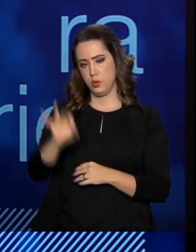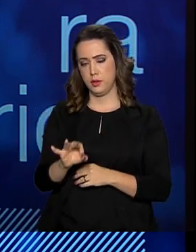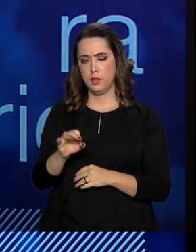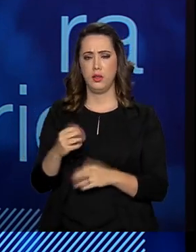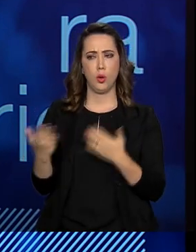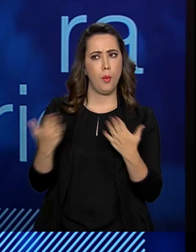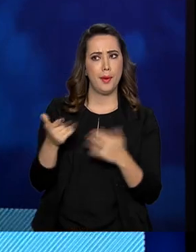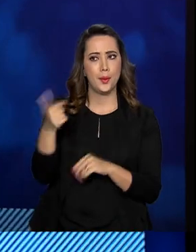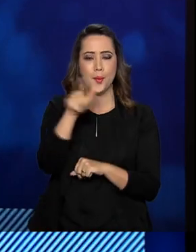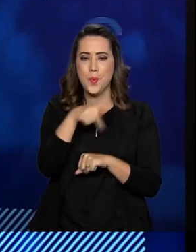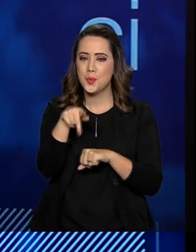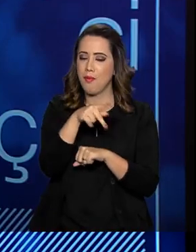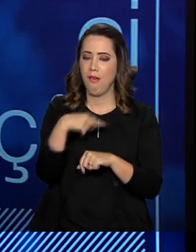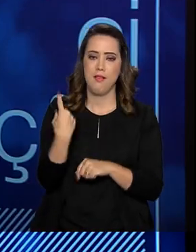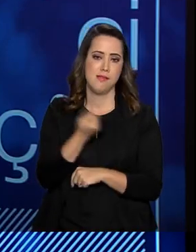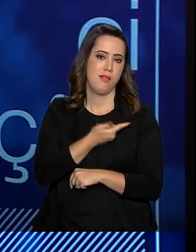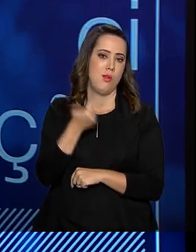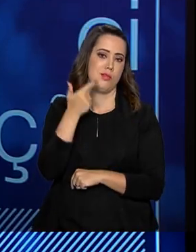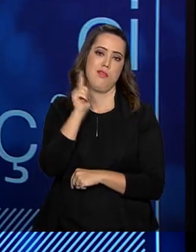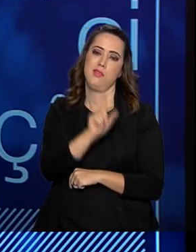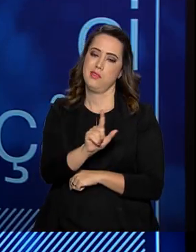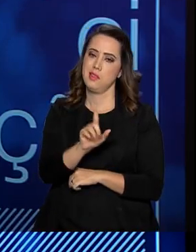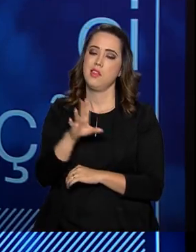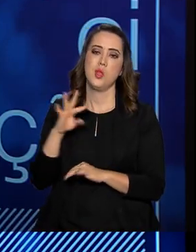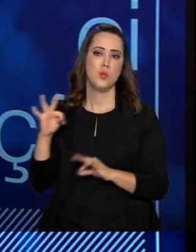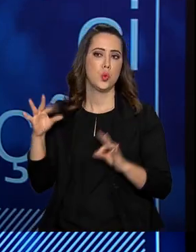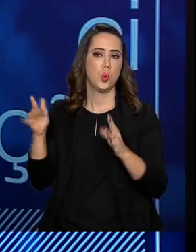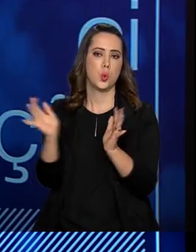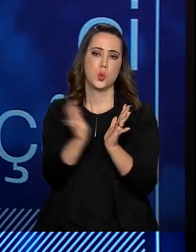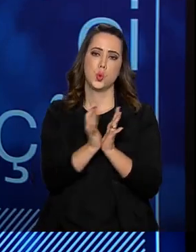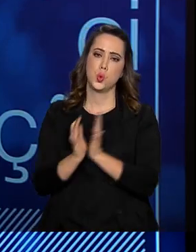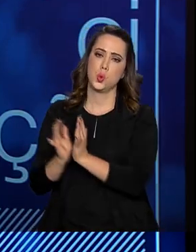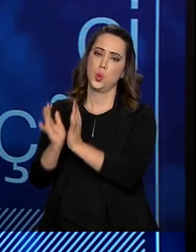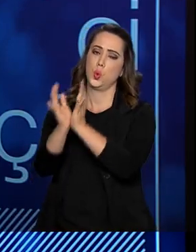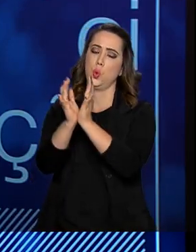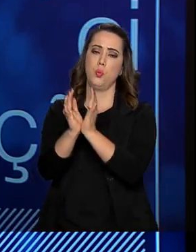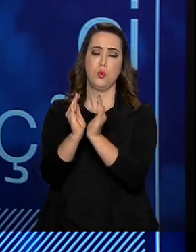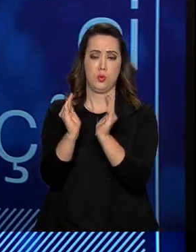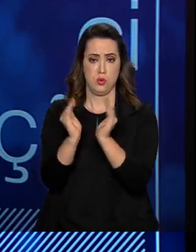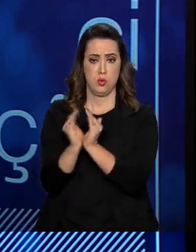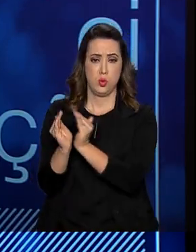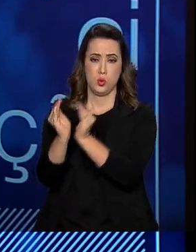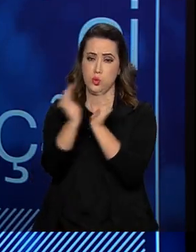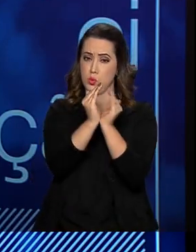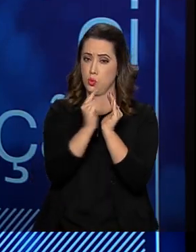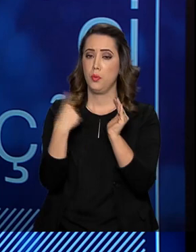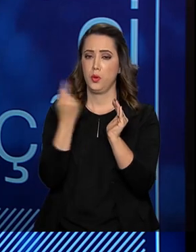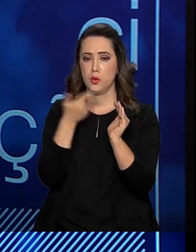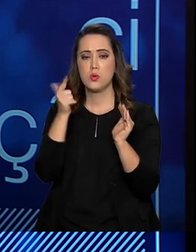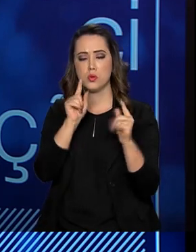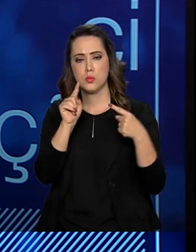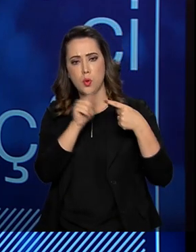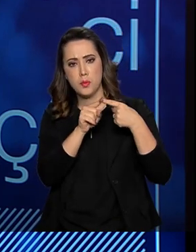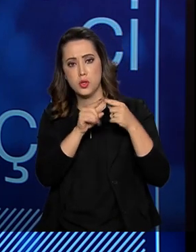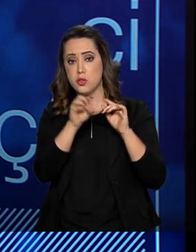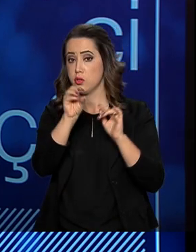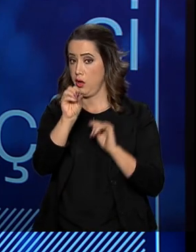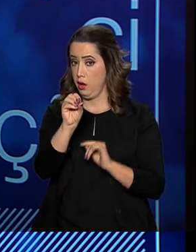com outros países, nós atingimos a cobertura em todos os grupos, praticamente, mas dentro da nossa meta,